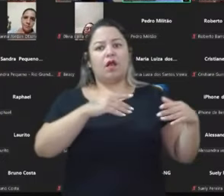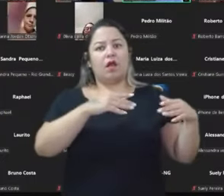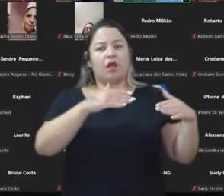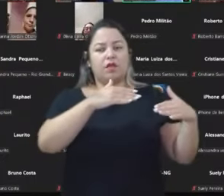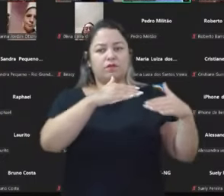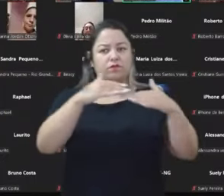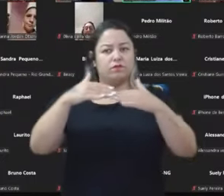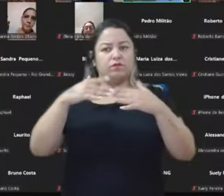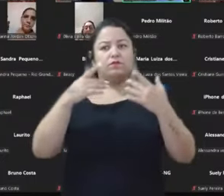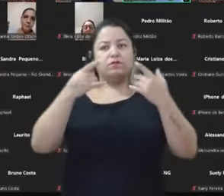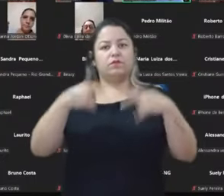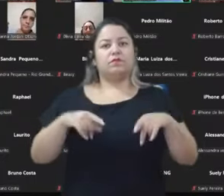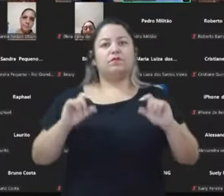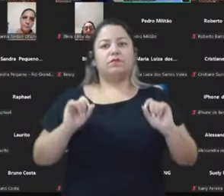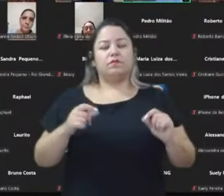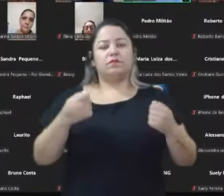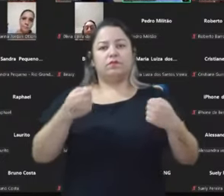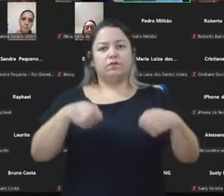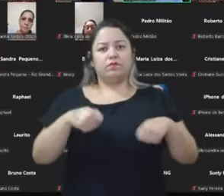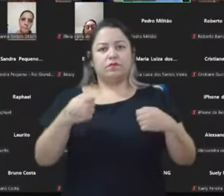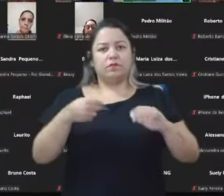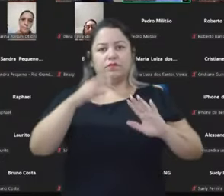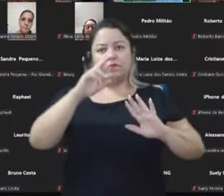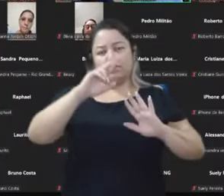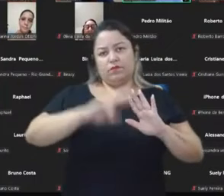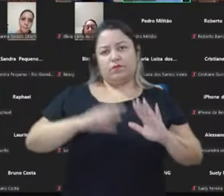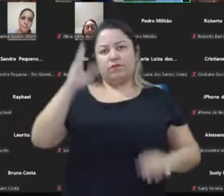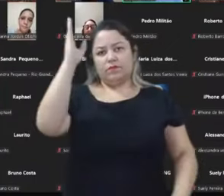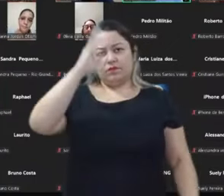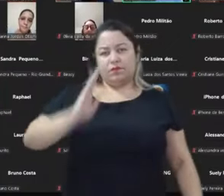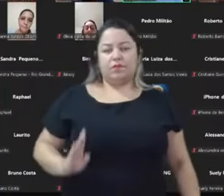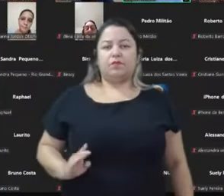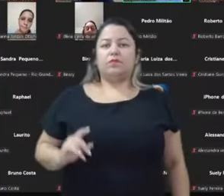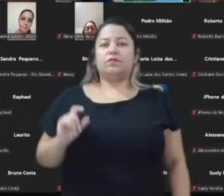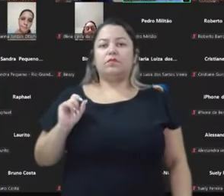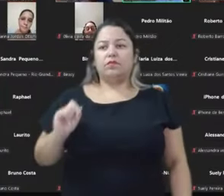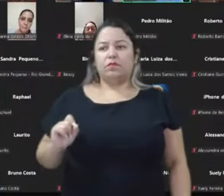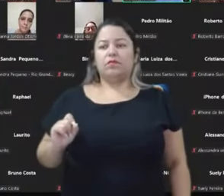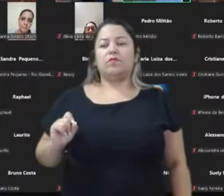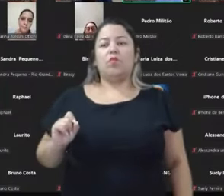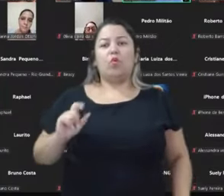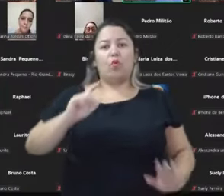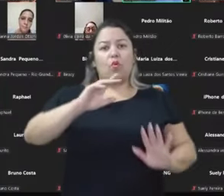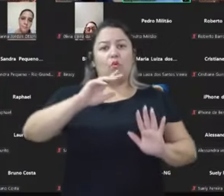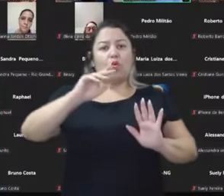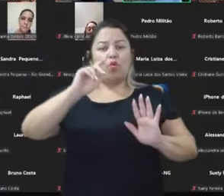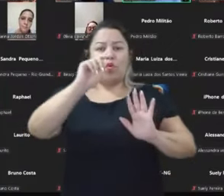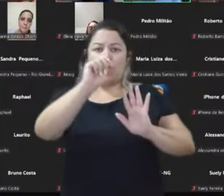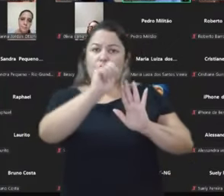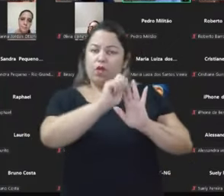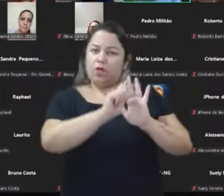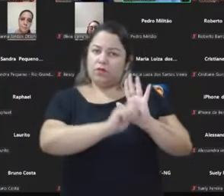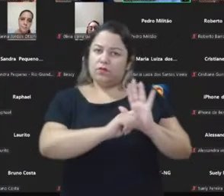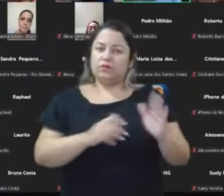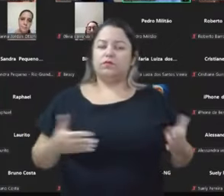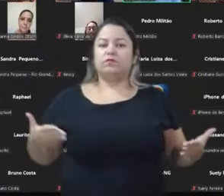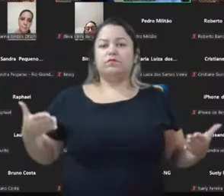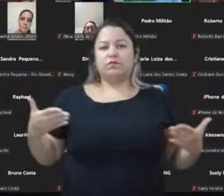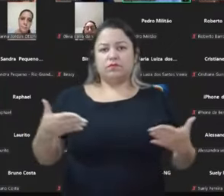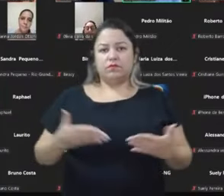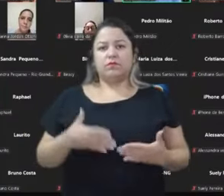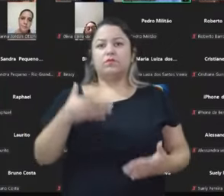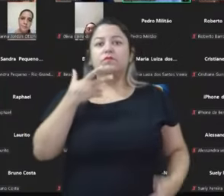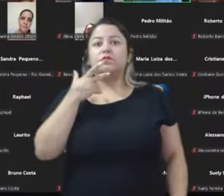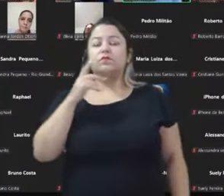Nós precisamos também regulamentar as redes sociais no Brasil. O algoritmo hoje puxa exatamente para